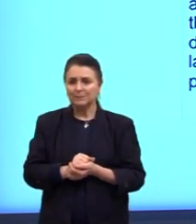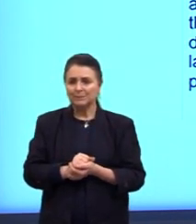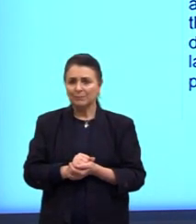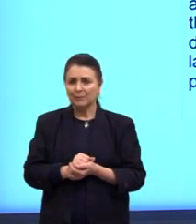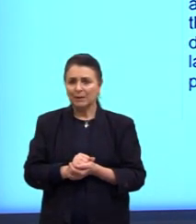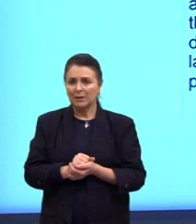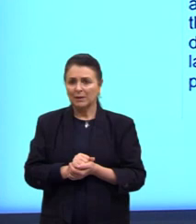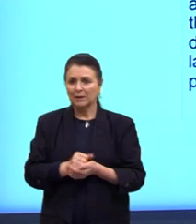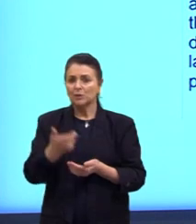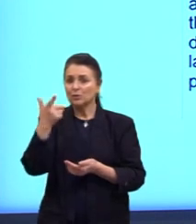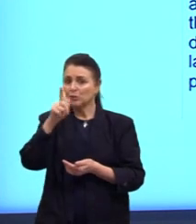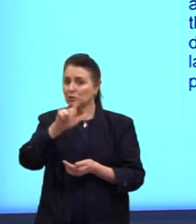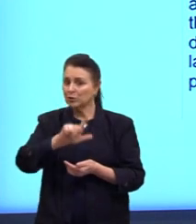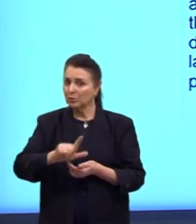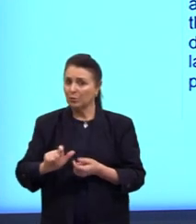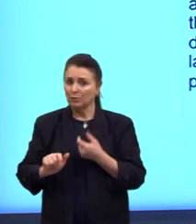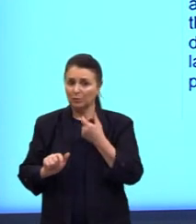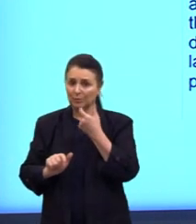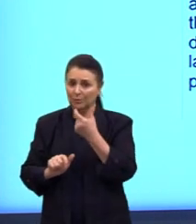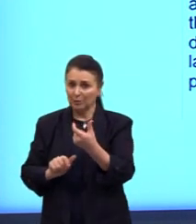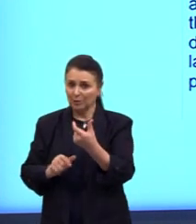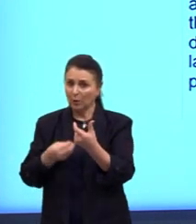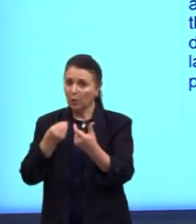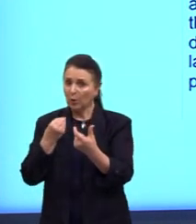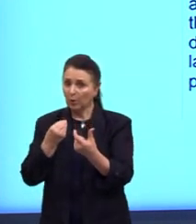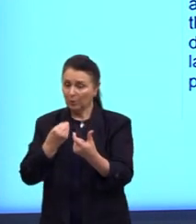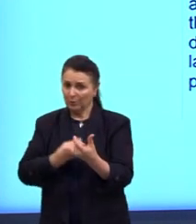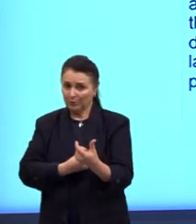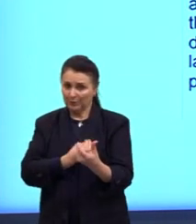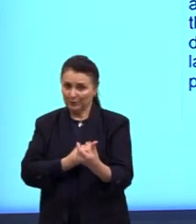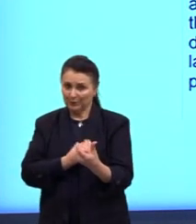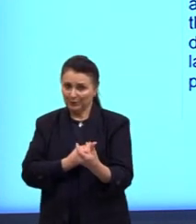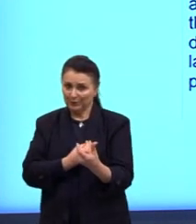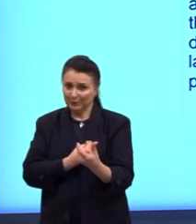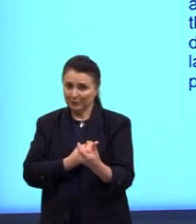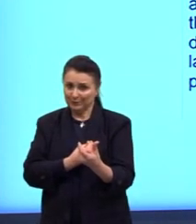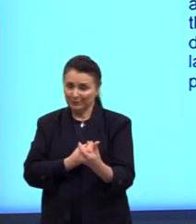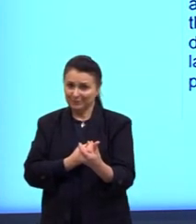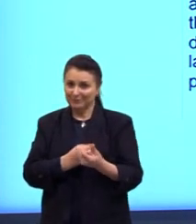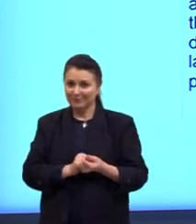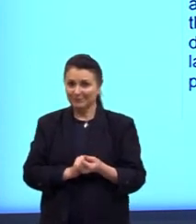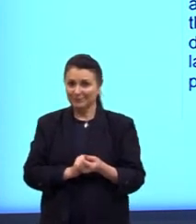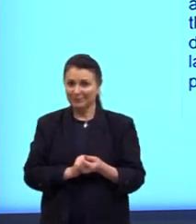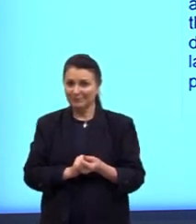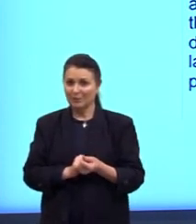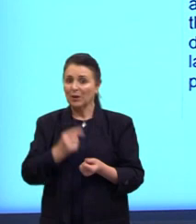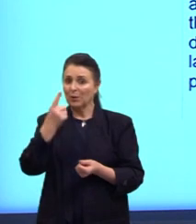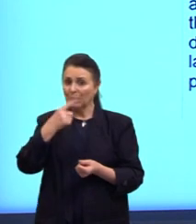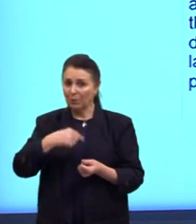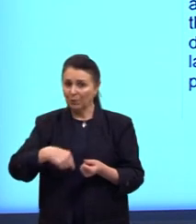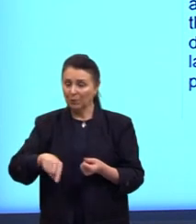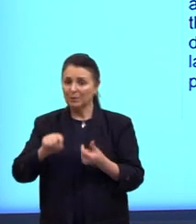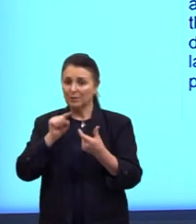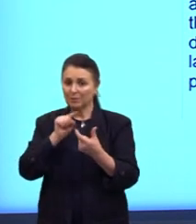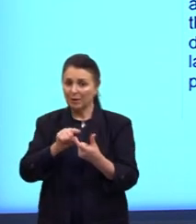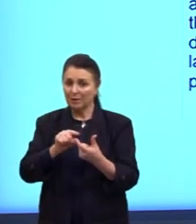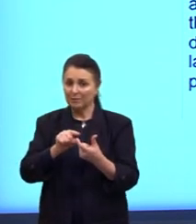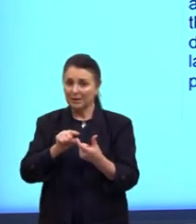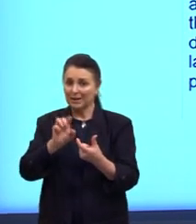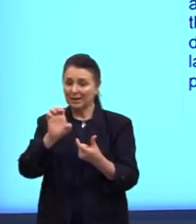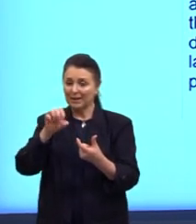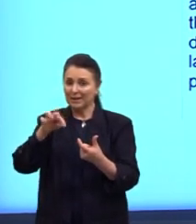Aqui o like novamente, como viver, né? Like living band-aids. O however, que é o entretanto.